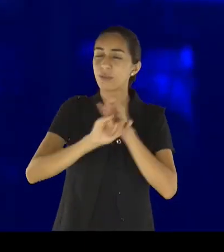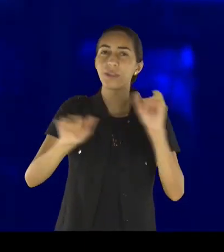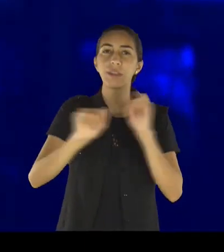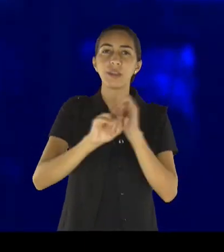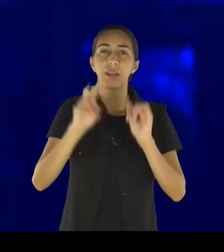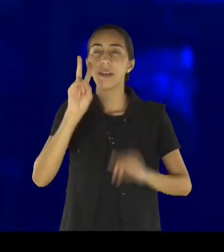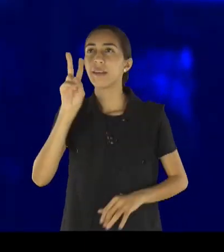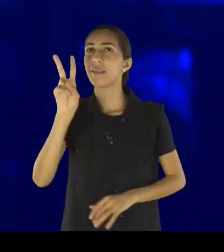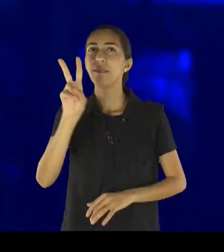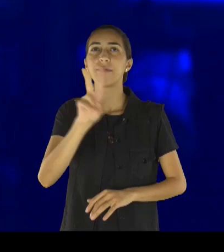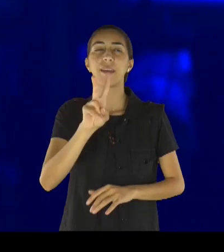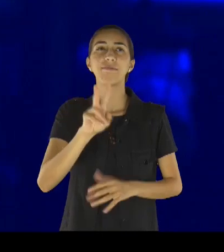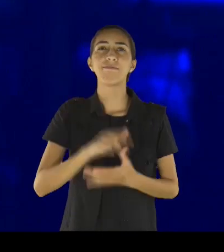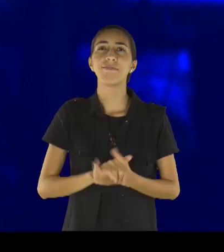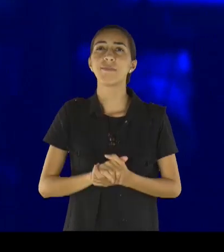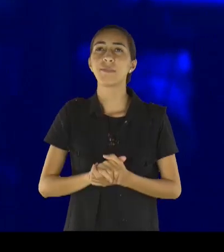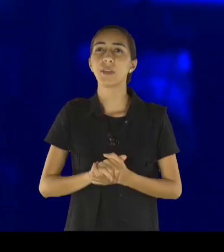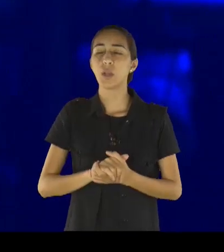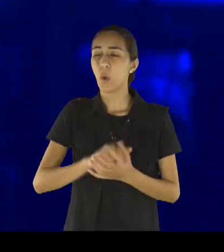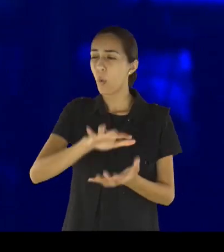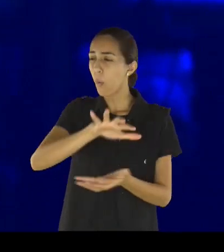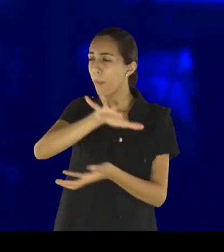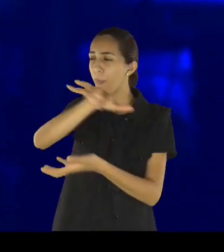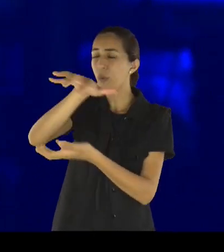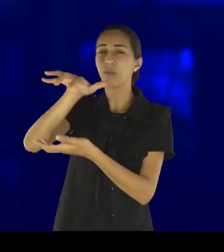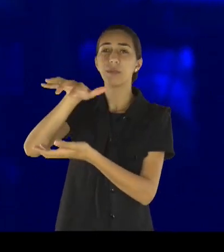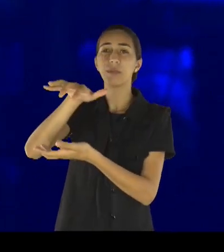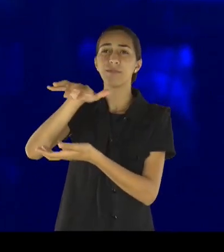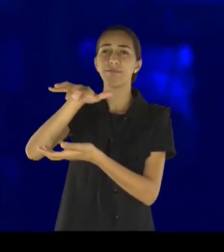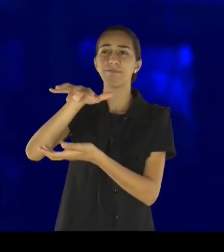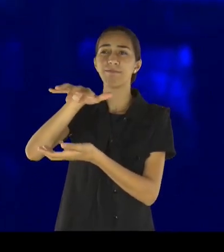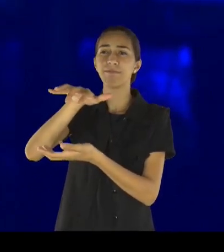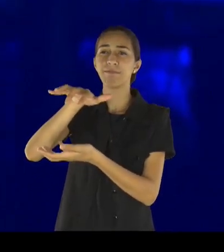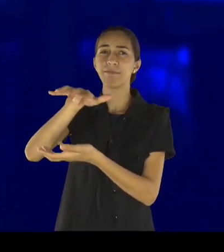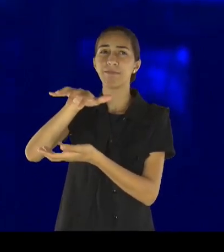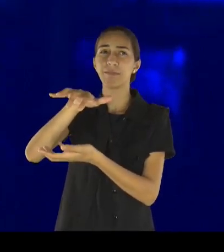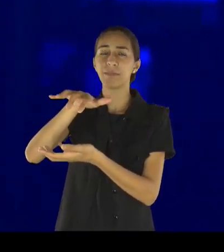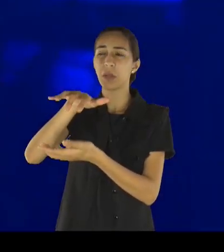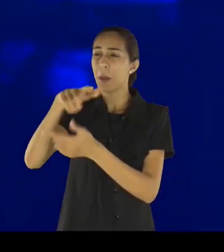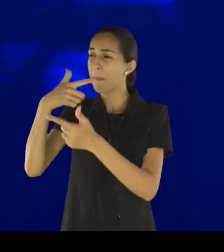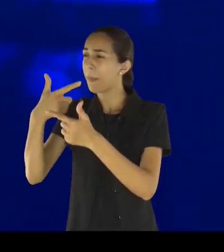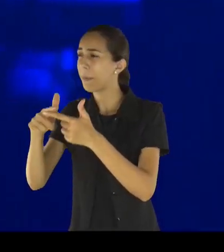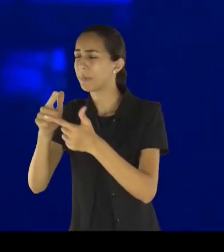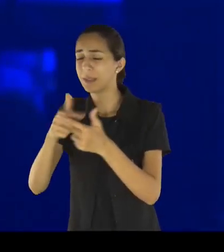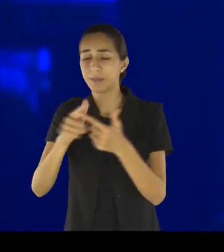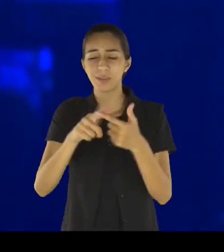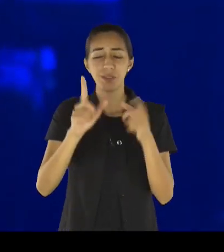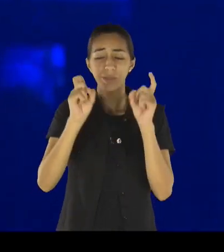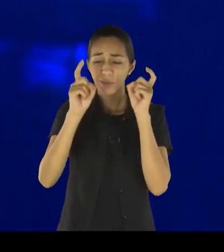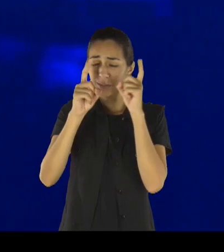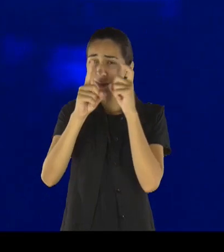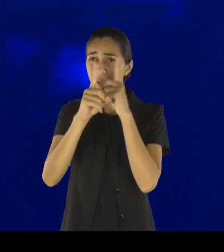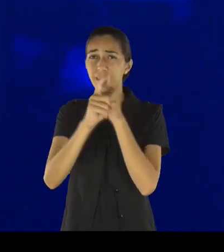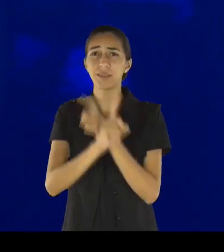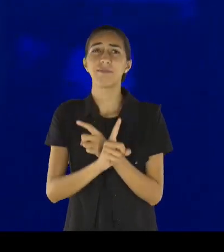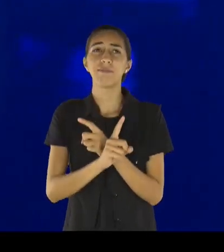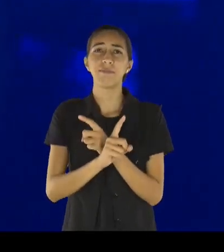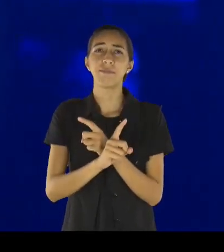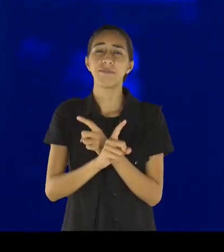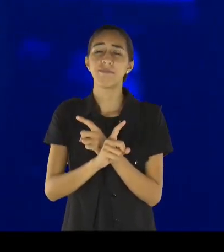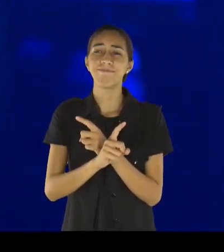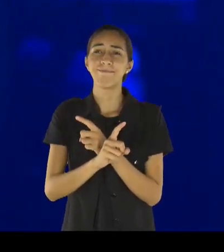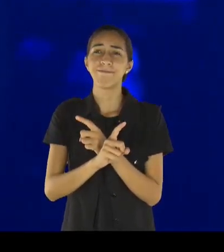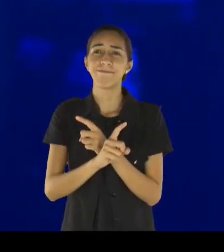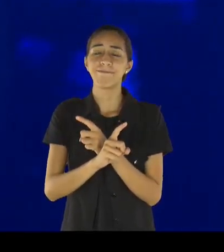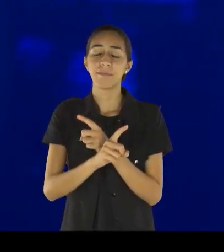barris de pólvora, em todos os lugares, mundo, ameaças, terríveis, mas, ele dá, o